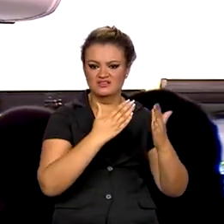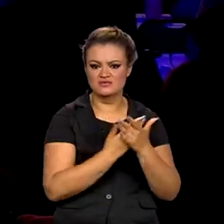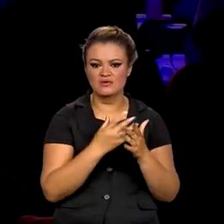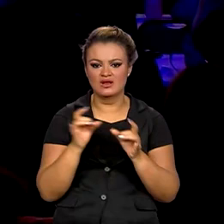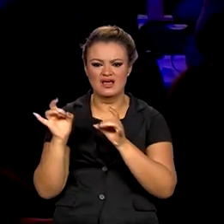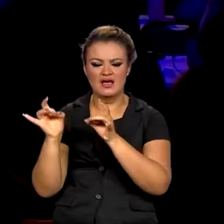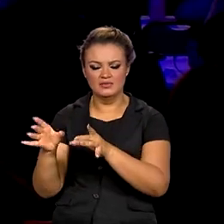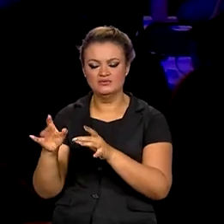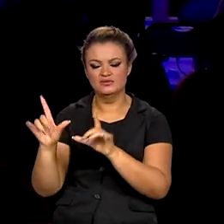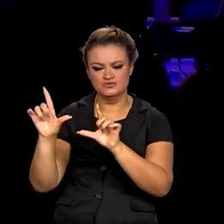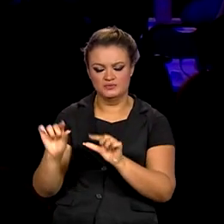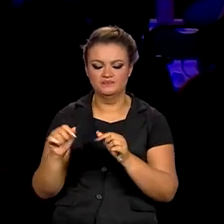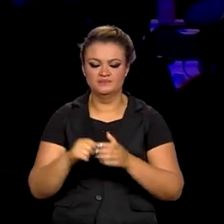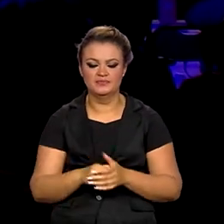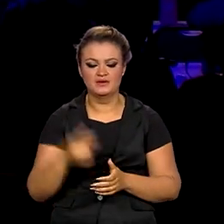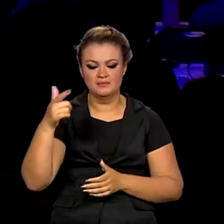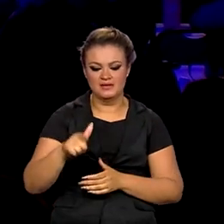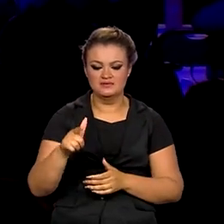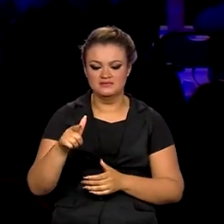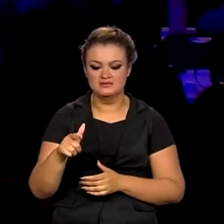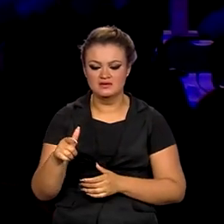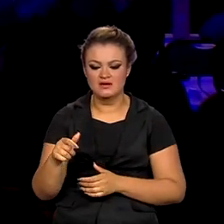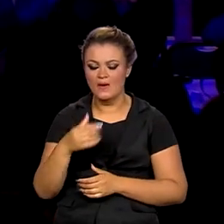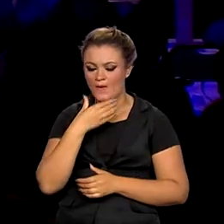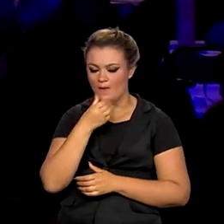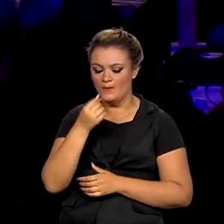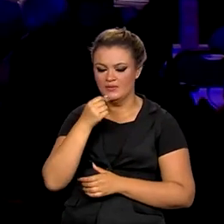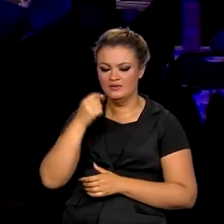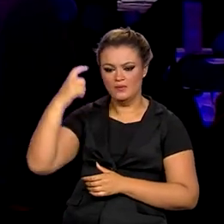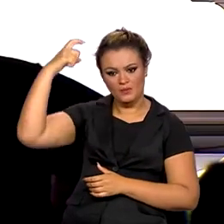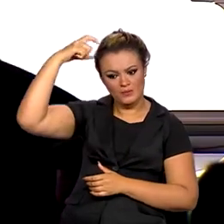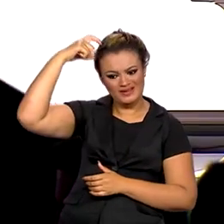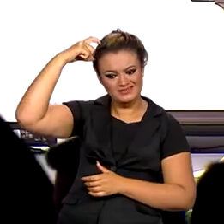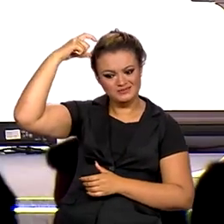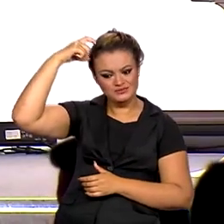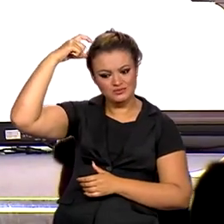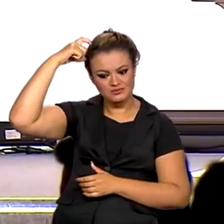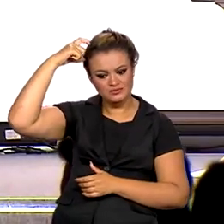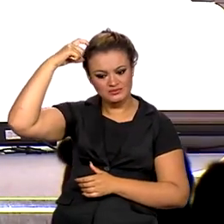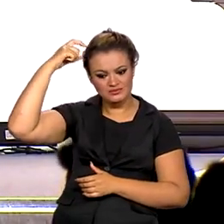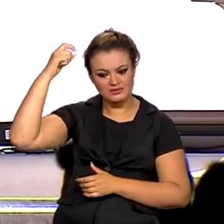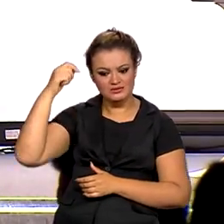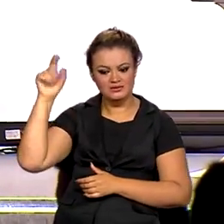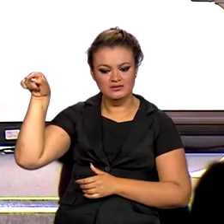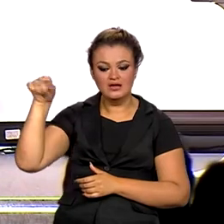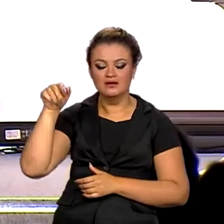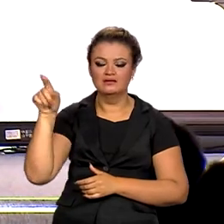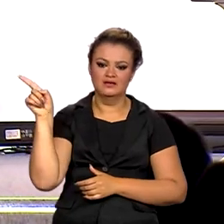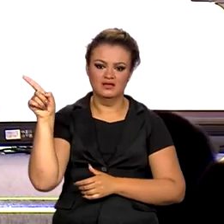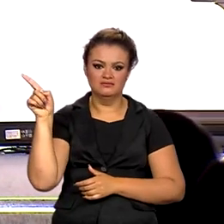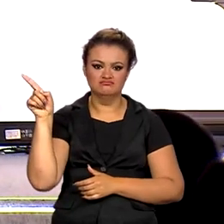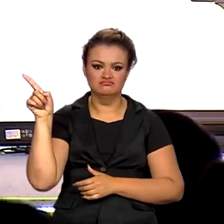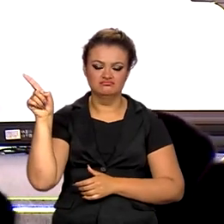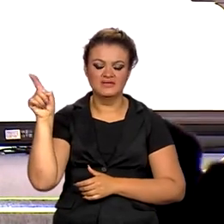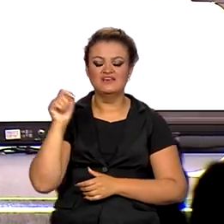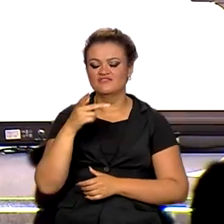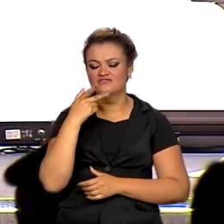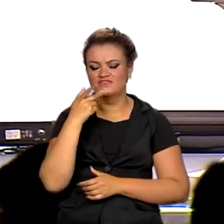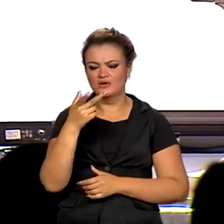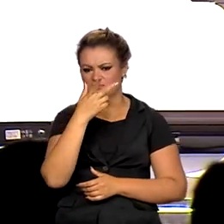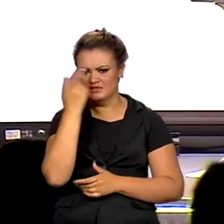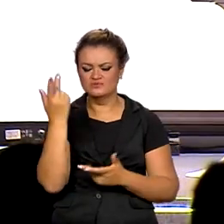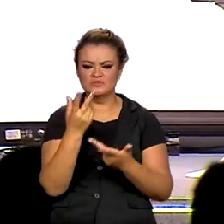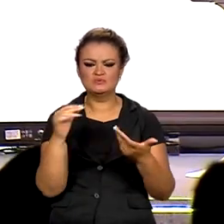é tão grande. O Elton Dias, do Desenvolvimento e Assistência Social, lembrou que ainda há muitos brasileiros no Cadastro